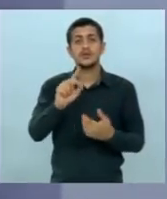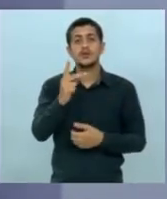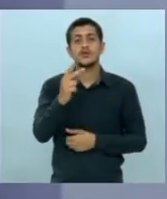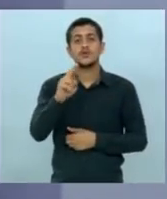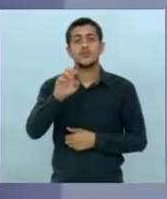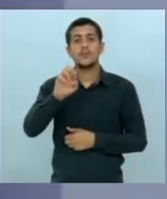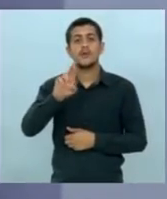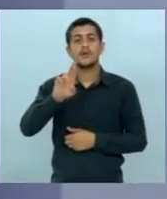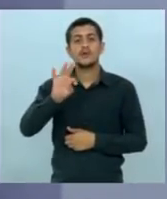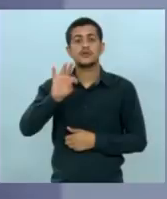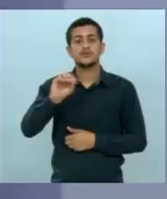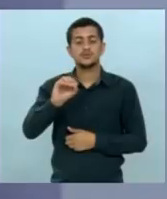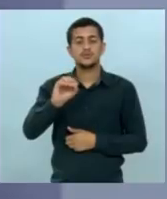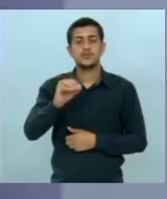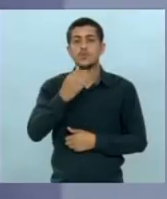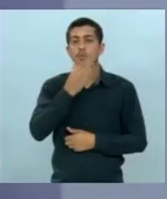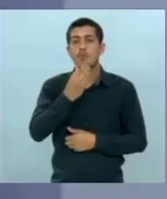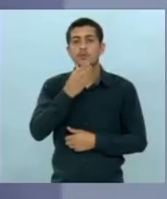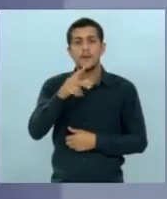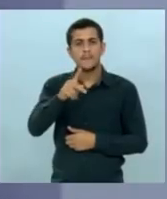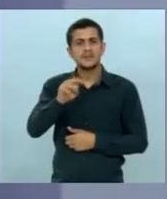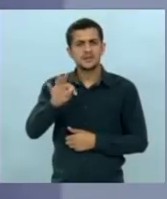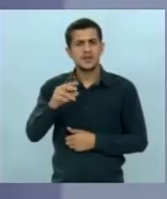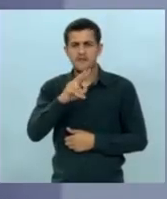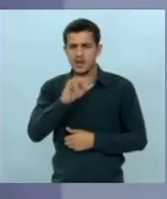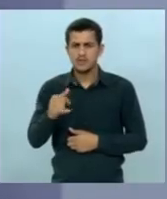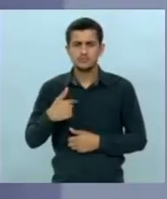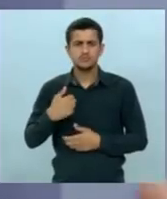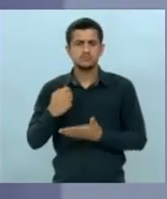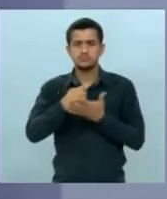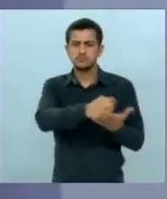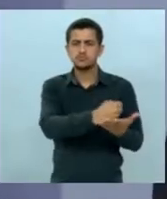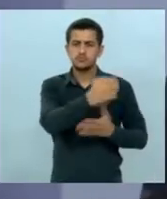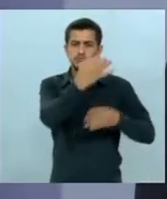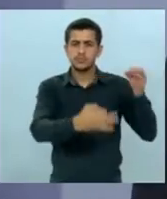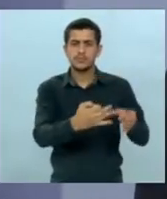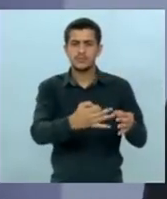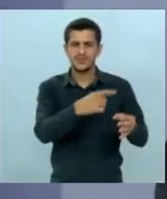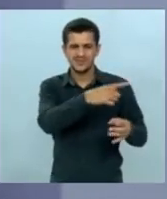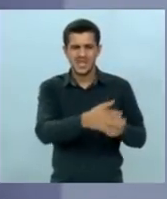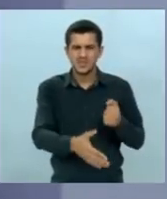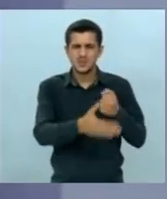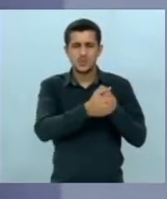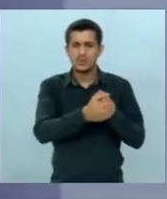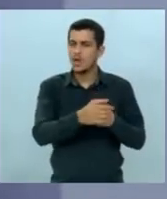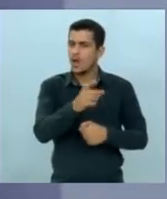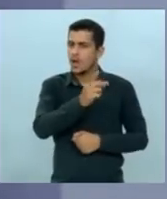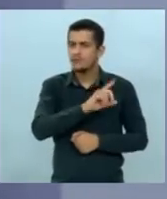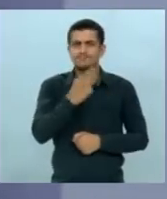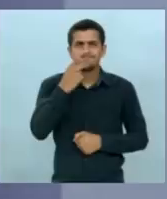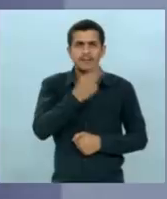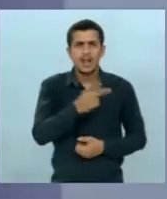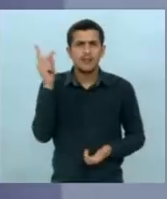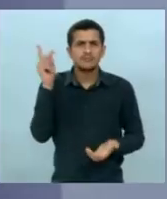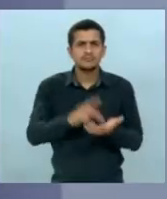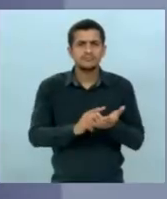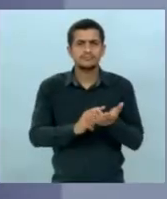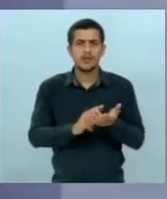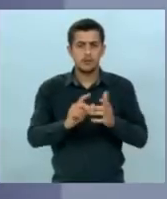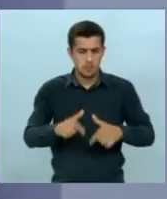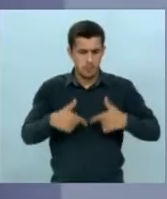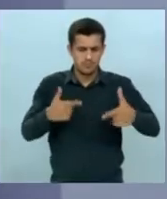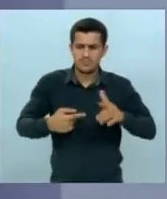Amaduce do PT disse que estava lhe apoiando então não se esconda sobre isso fale a verdade assuma as suas